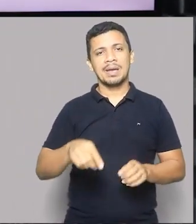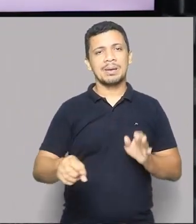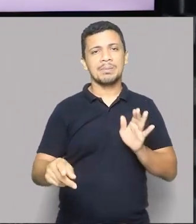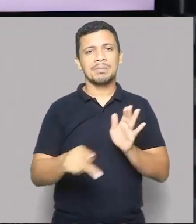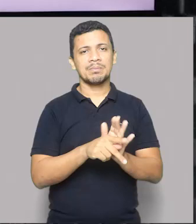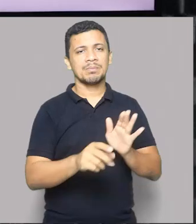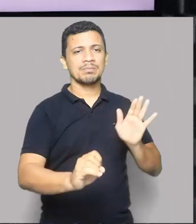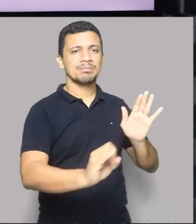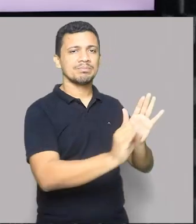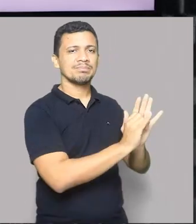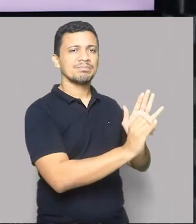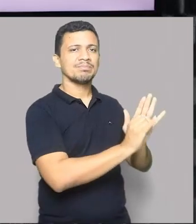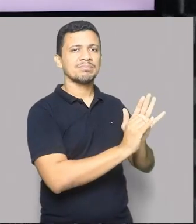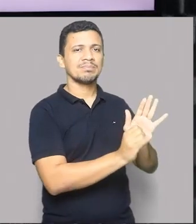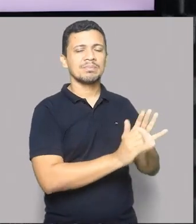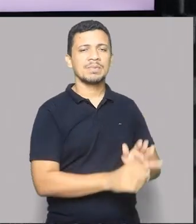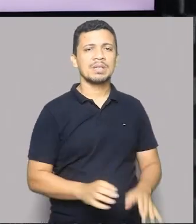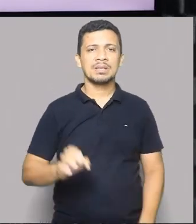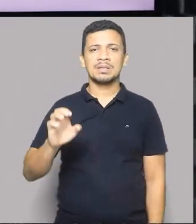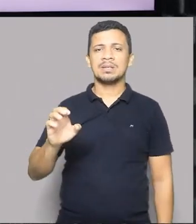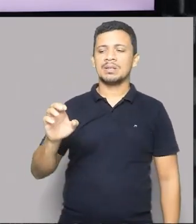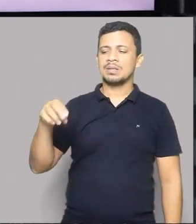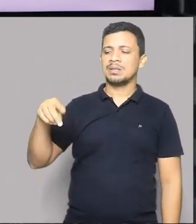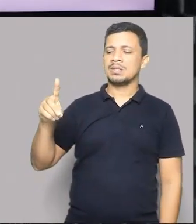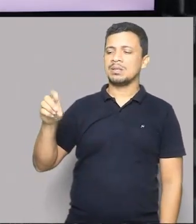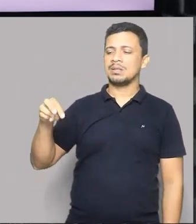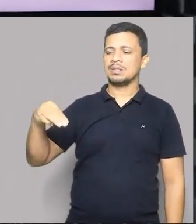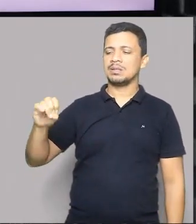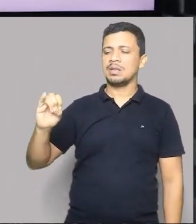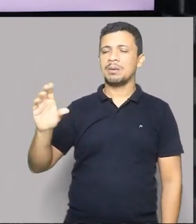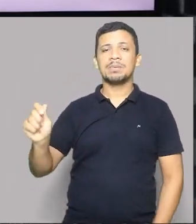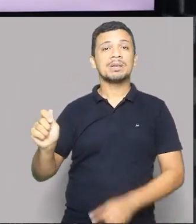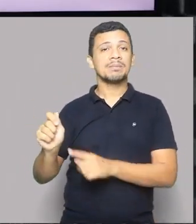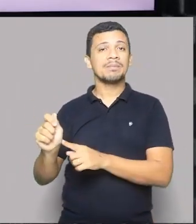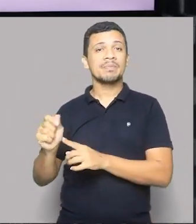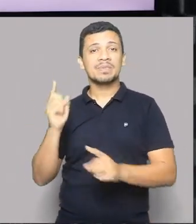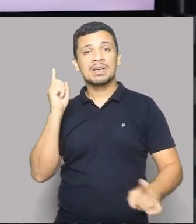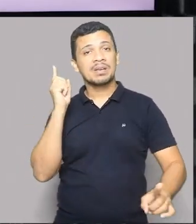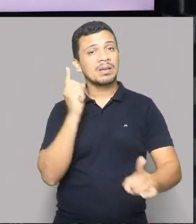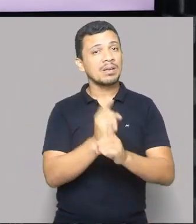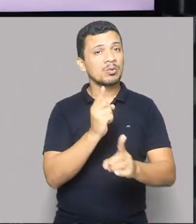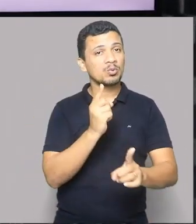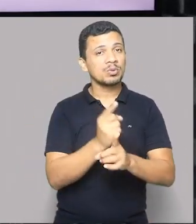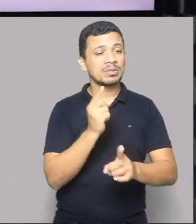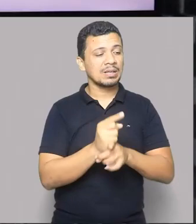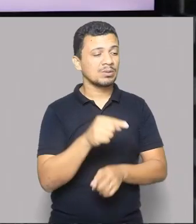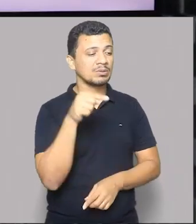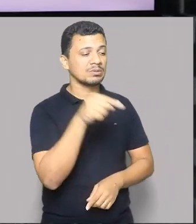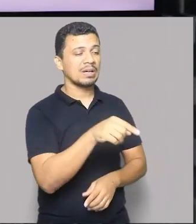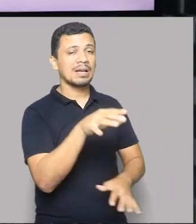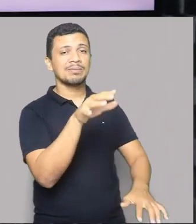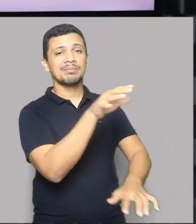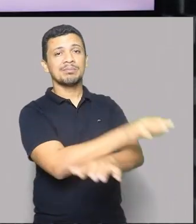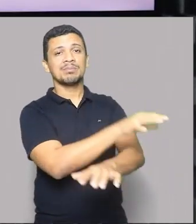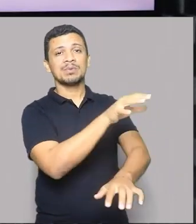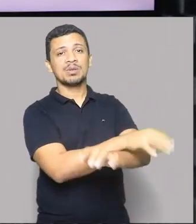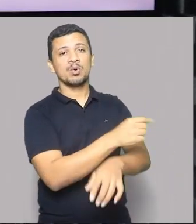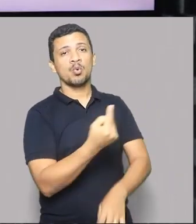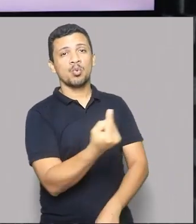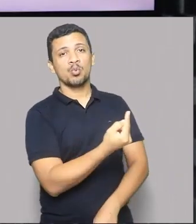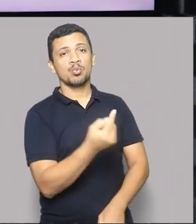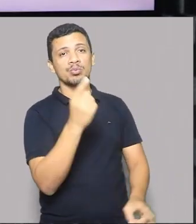bioma em si. O que é uma espécie endêmica? É aquela espécie que só é encontrada naquele bioma. Beleza?